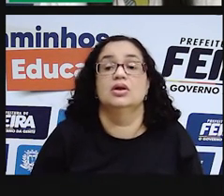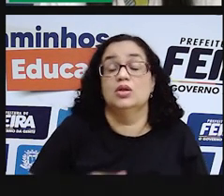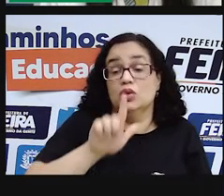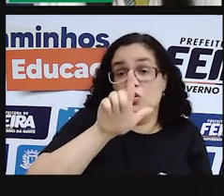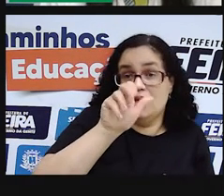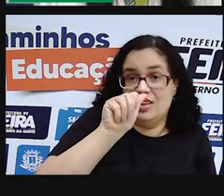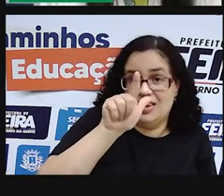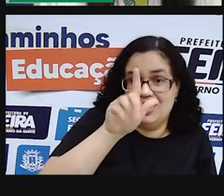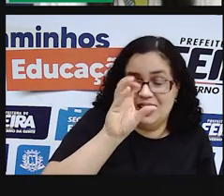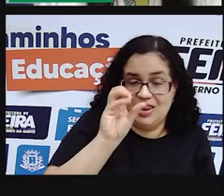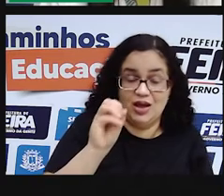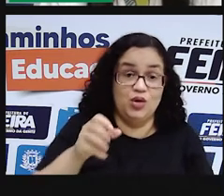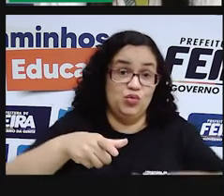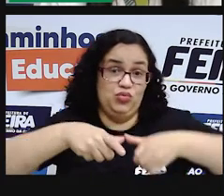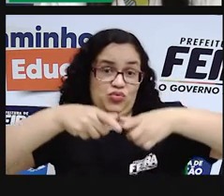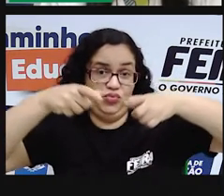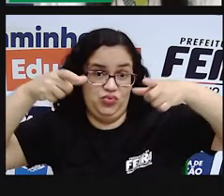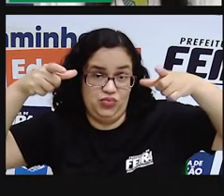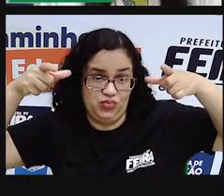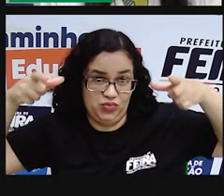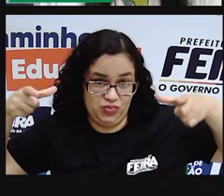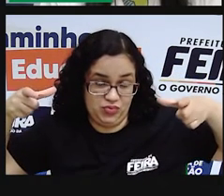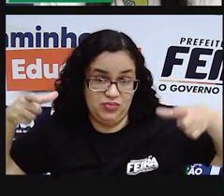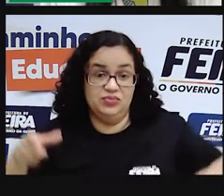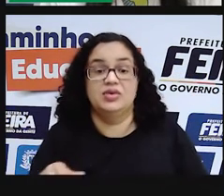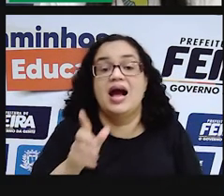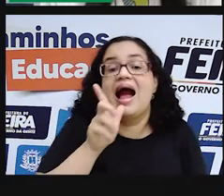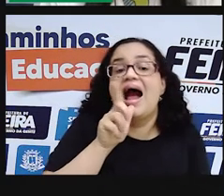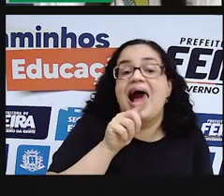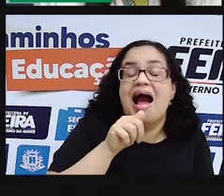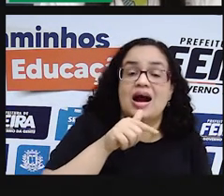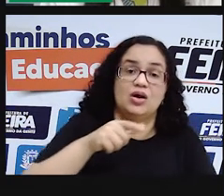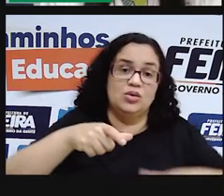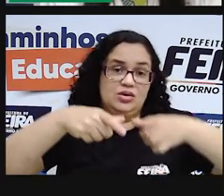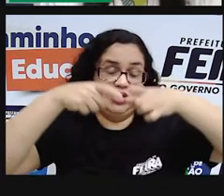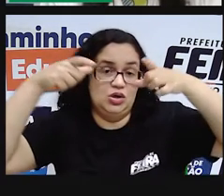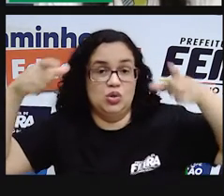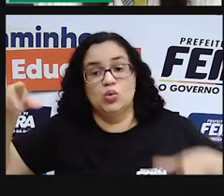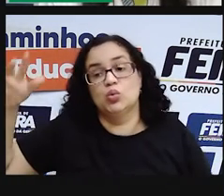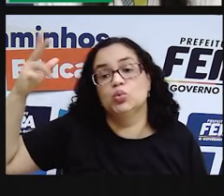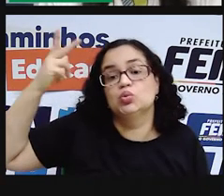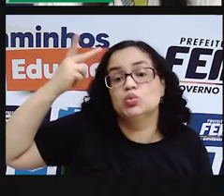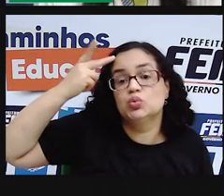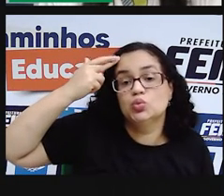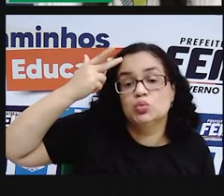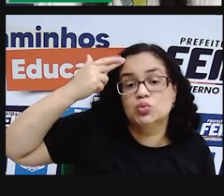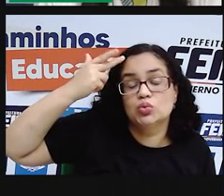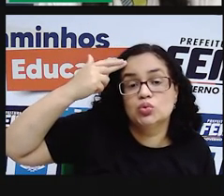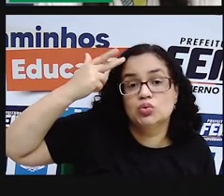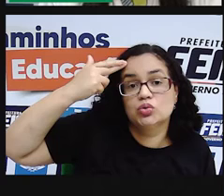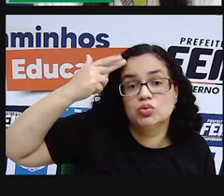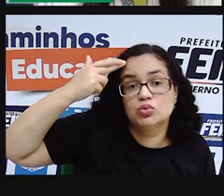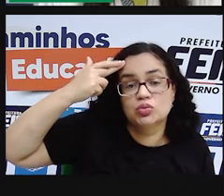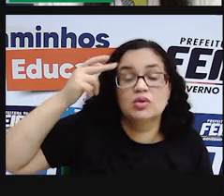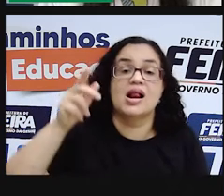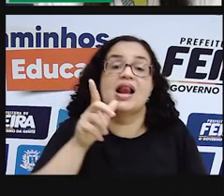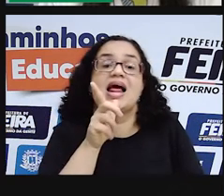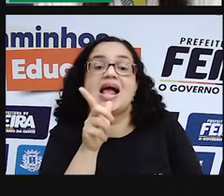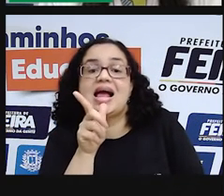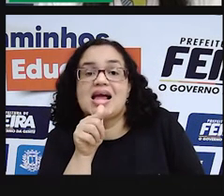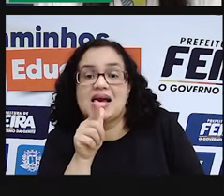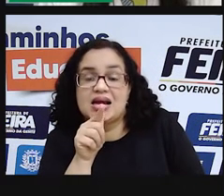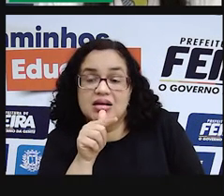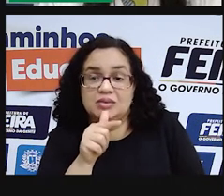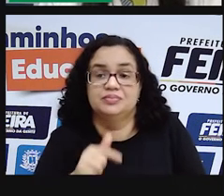lago, que é muito grande, né? Já é um acúmulo de água maior, normalmente ela está coberta de água de forma